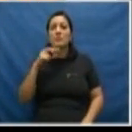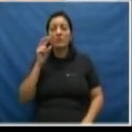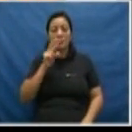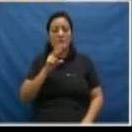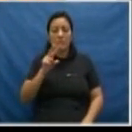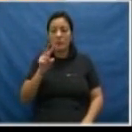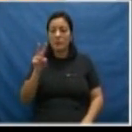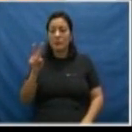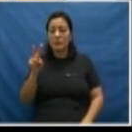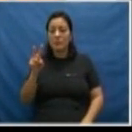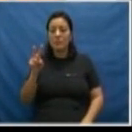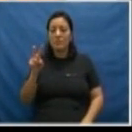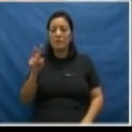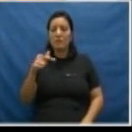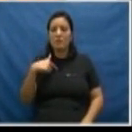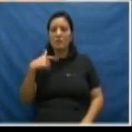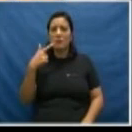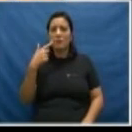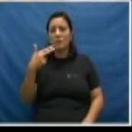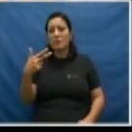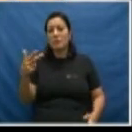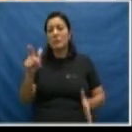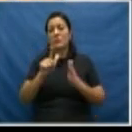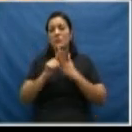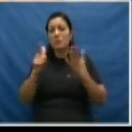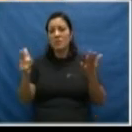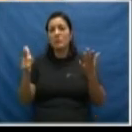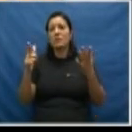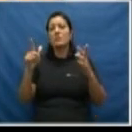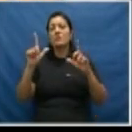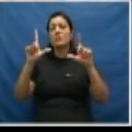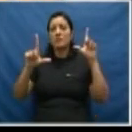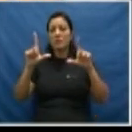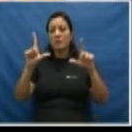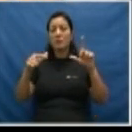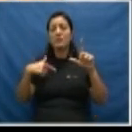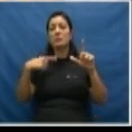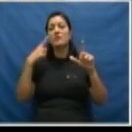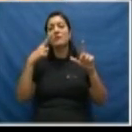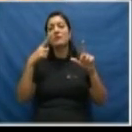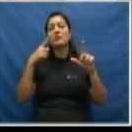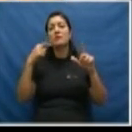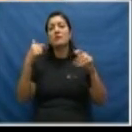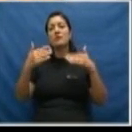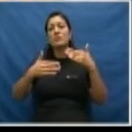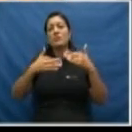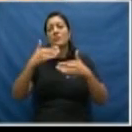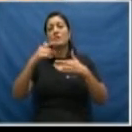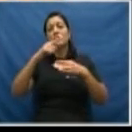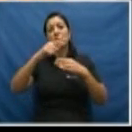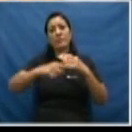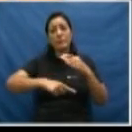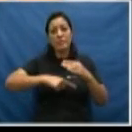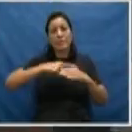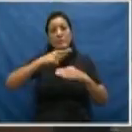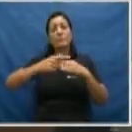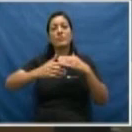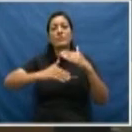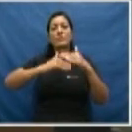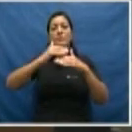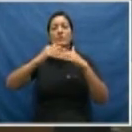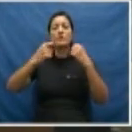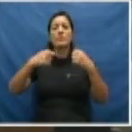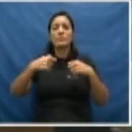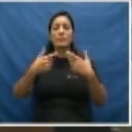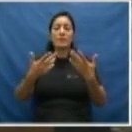por matérias de jornal, de TV, ainda o quanto nós temos que avançar no mundo. Que as